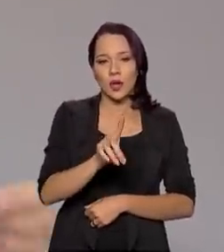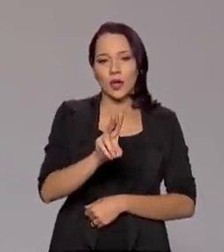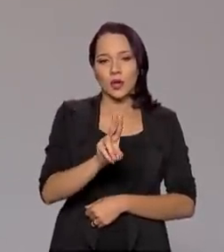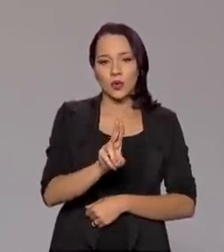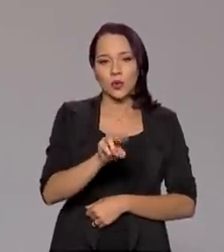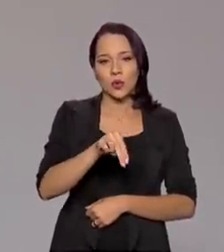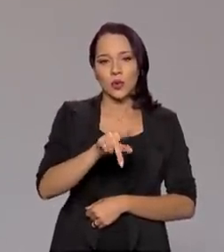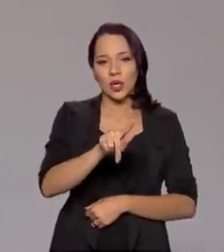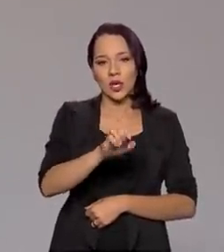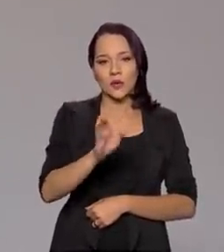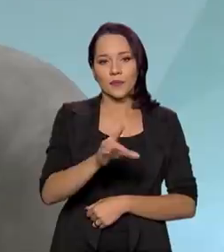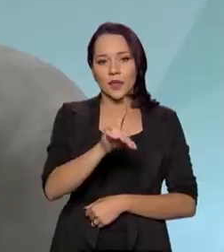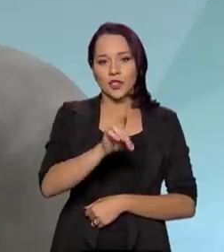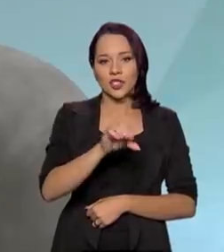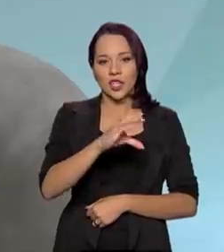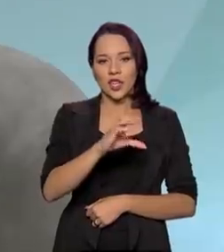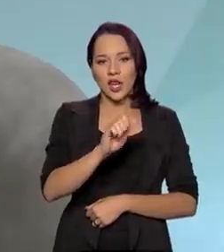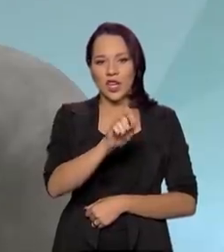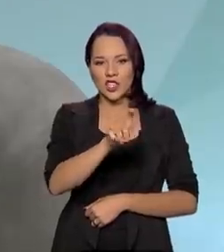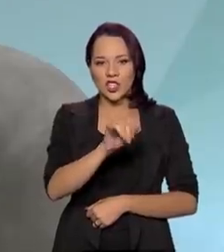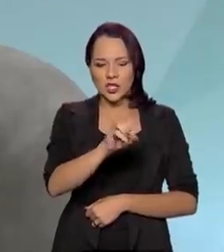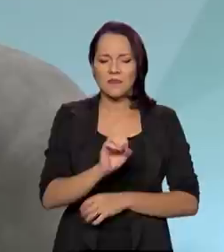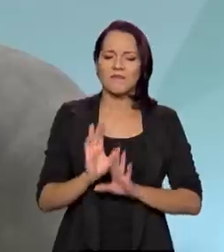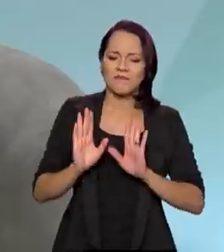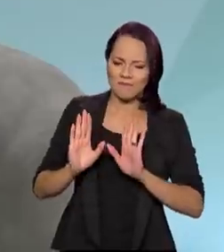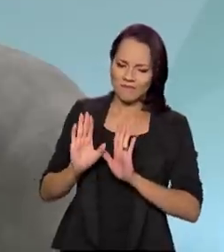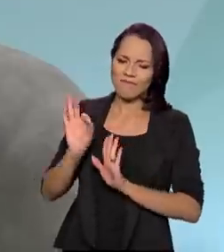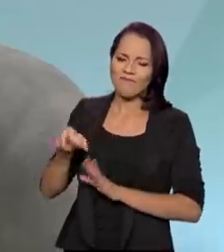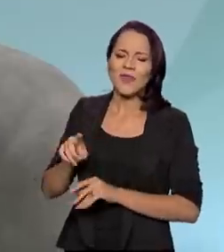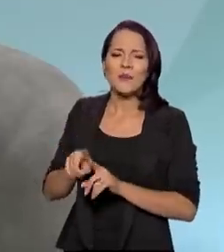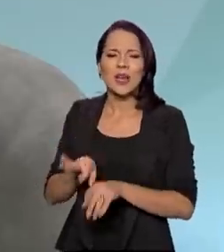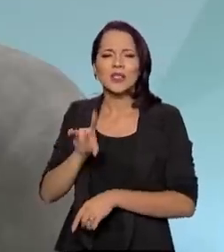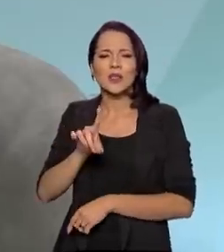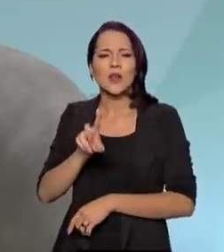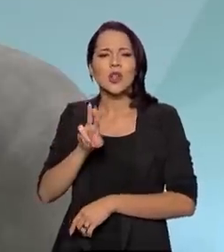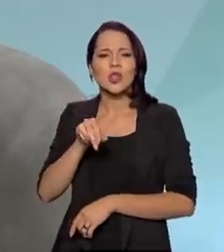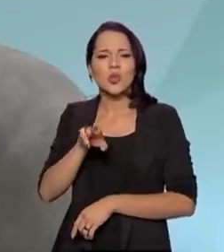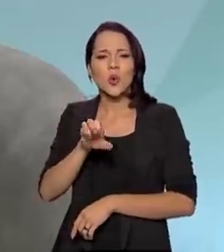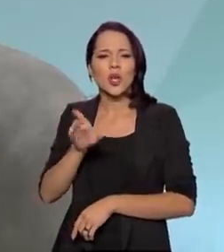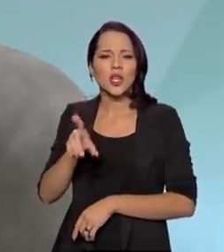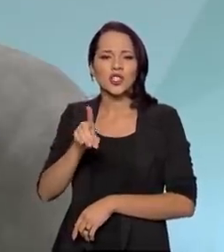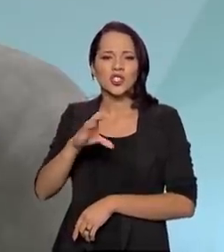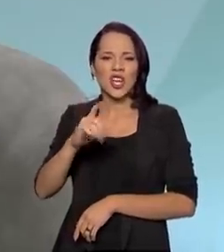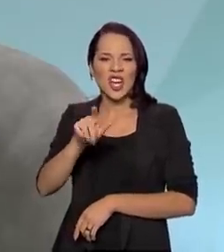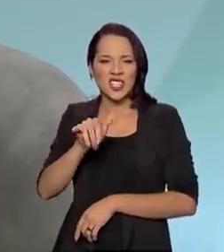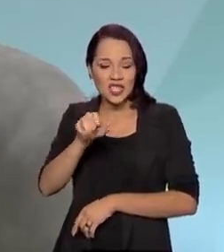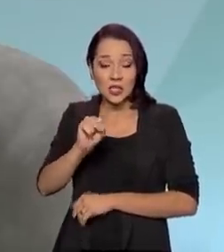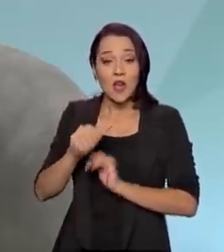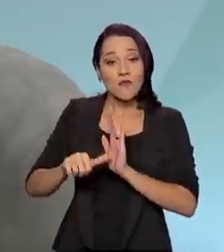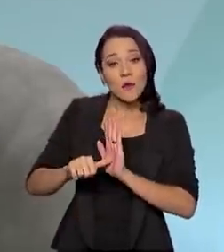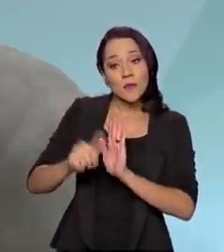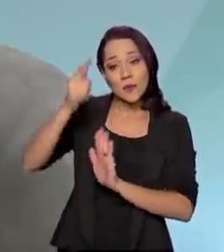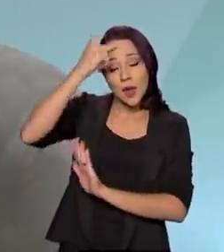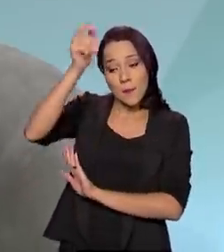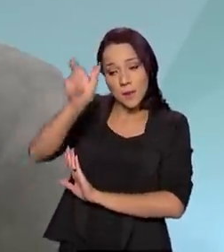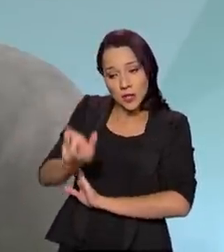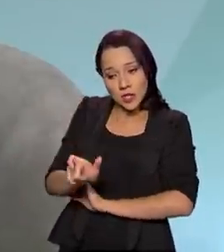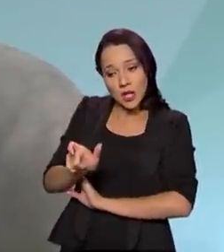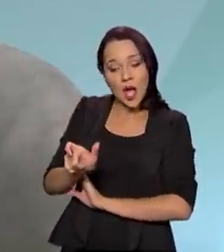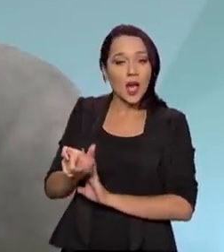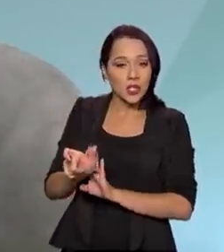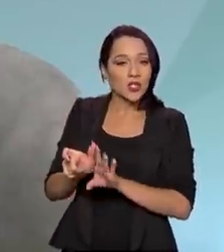de Caxias, não, ministro? Sim, mas o Duque de Caxias já foi uma personalidade, a primeira personalidade